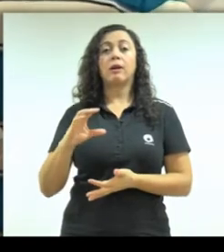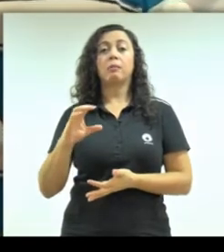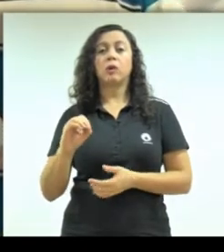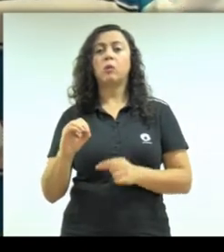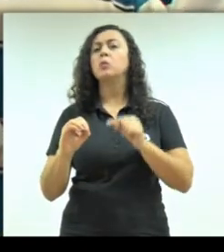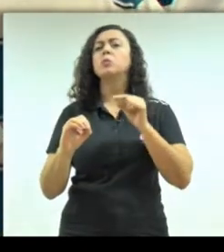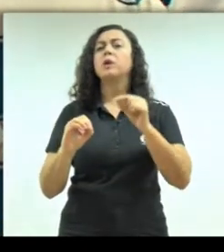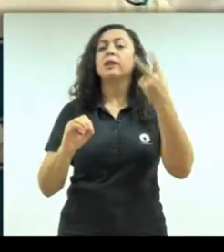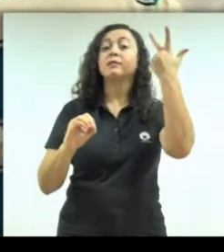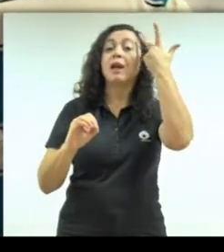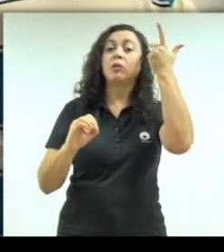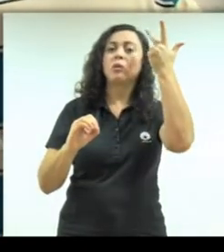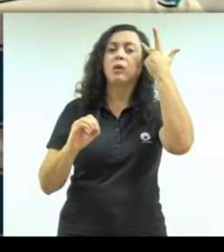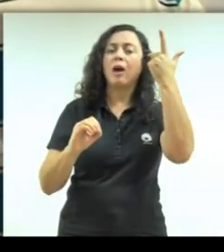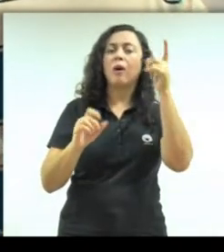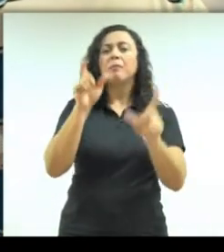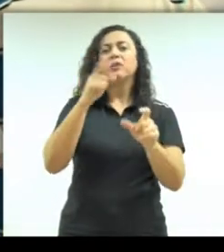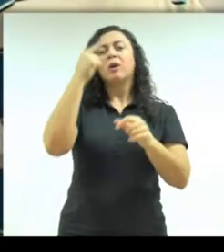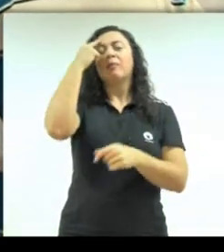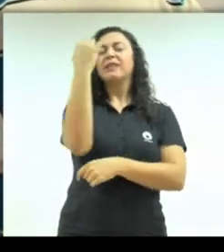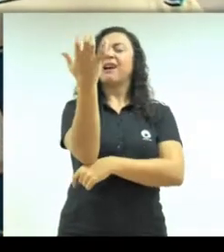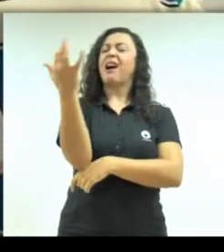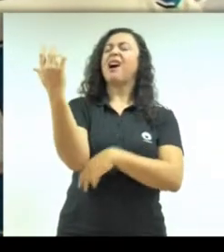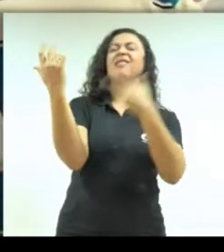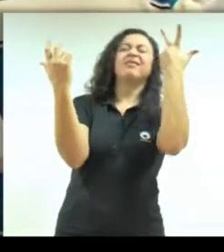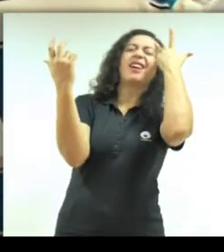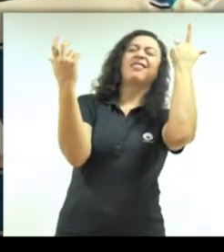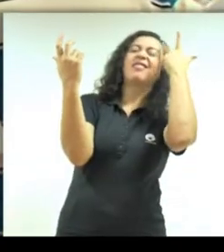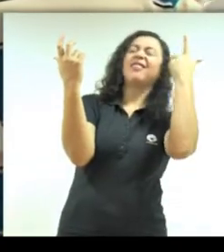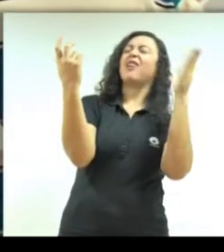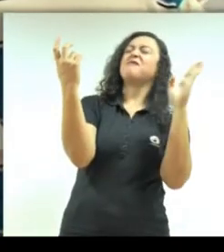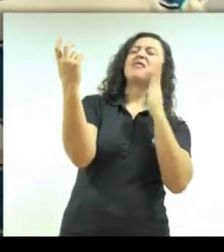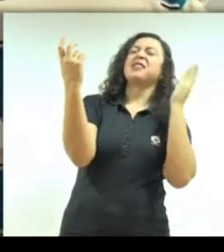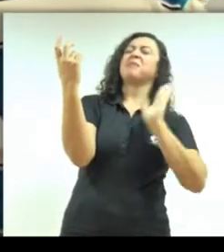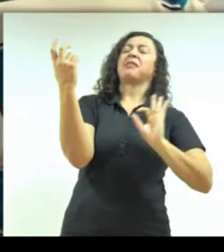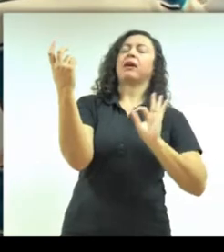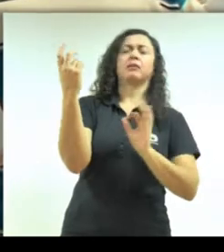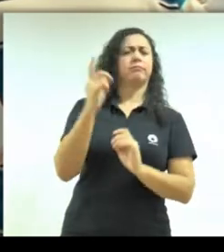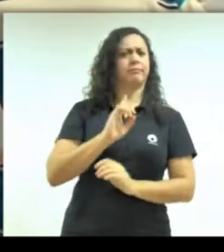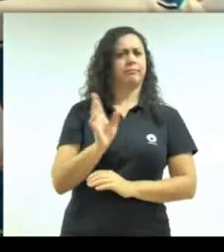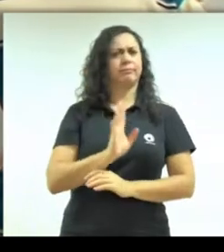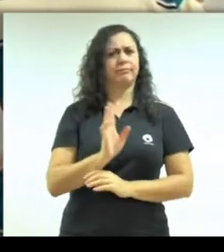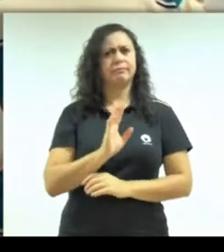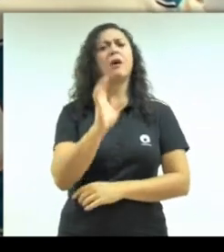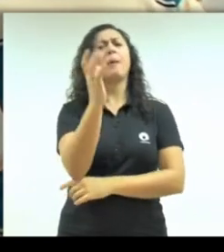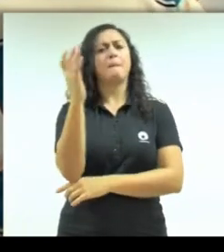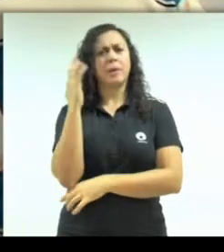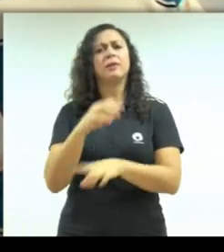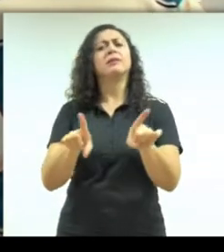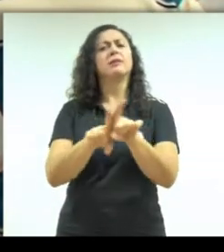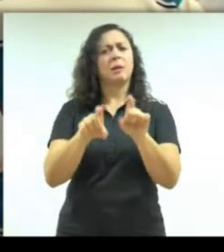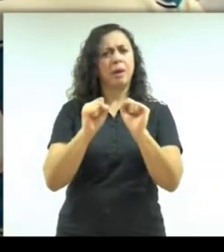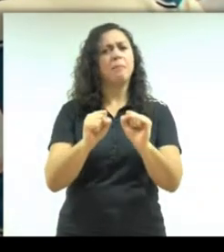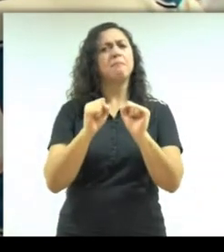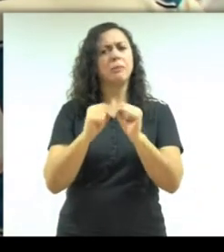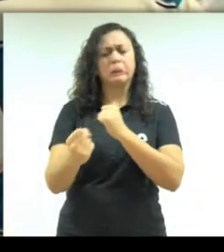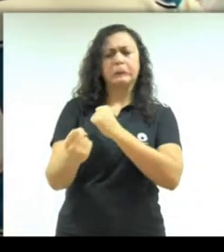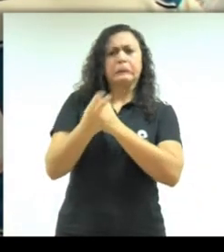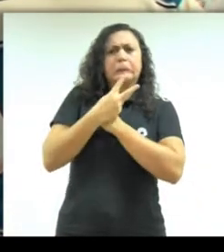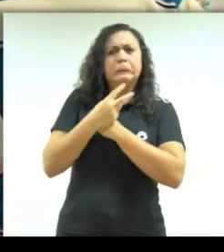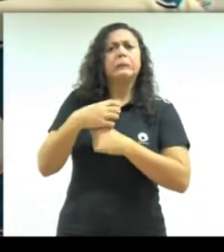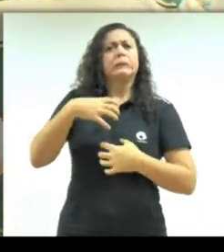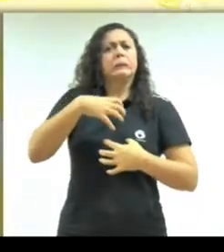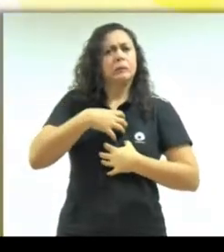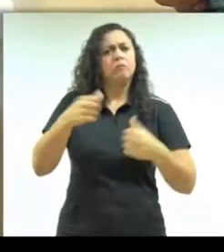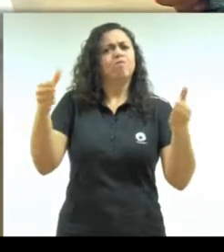por ser de origem de plantas, não vai ser mal. Isso é um belo engano. Plantas também podem produzir substâncias que podem